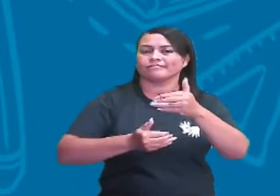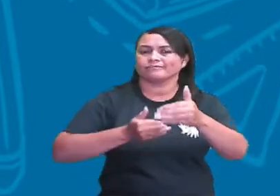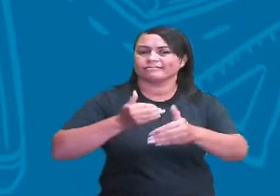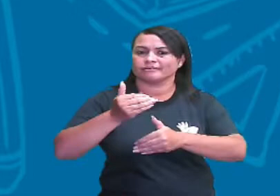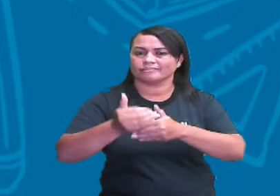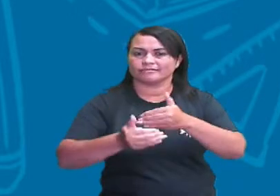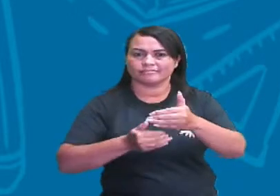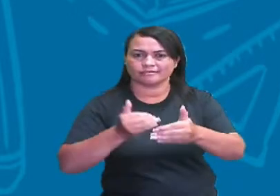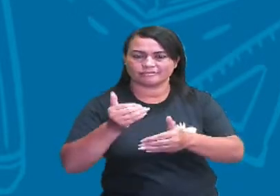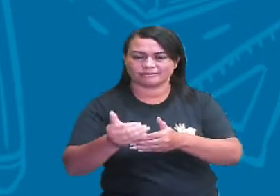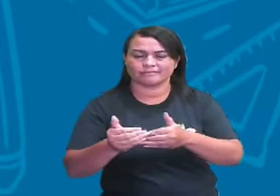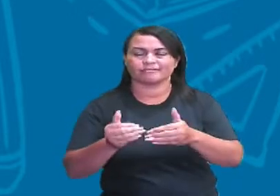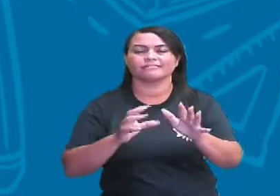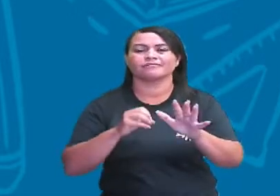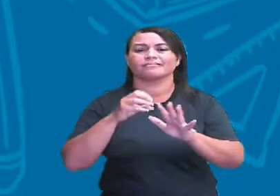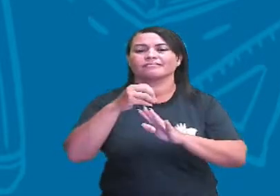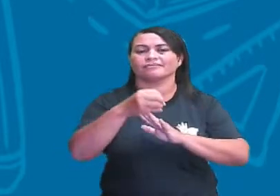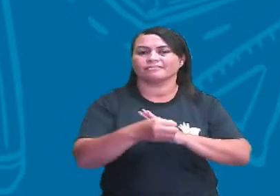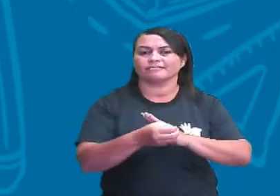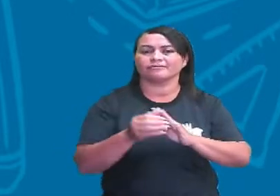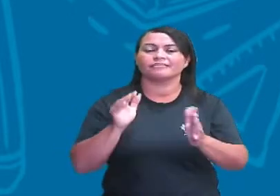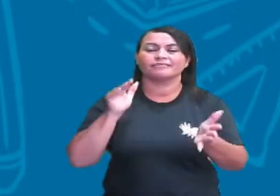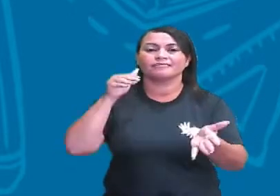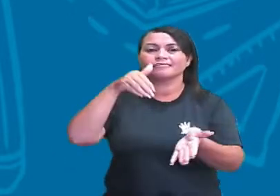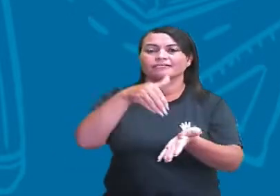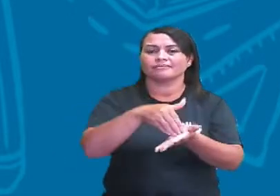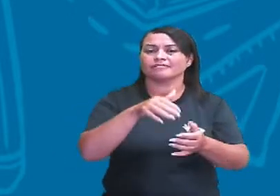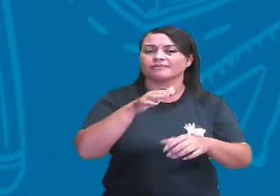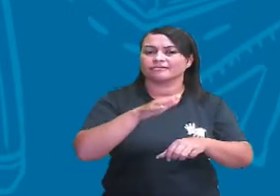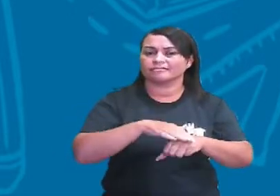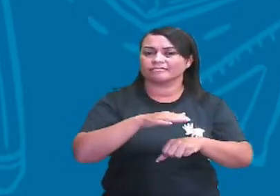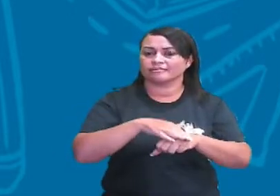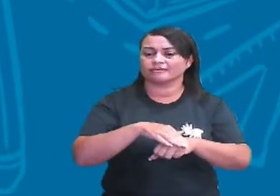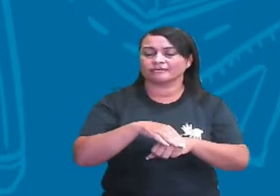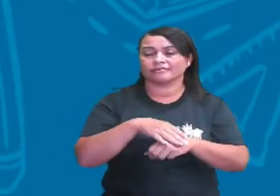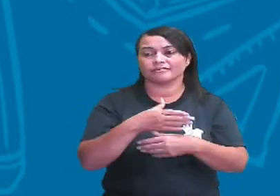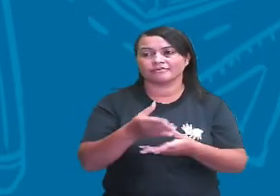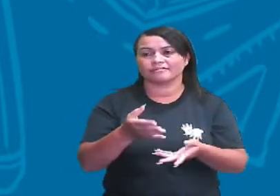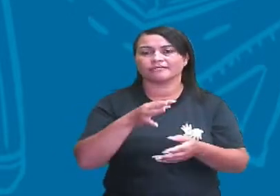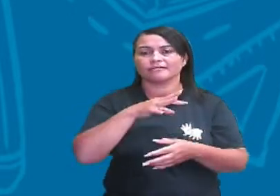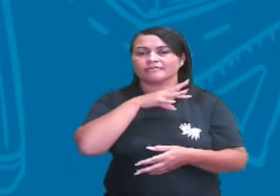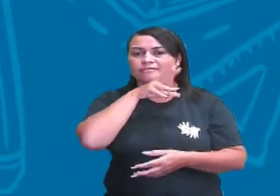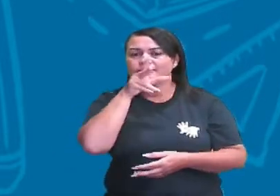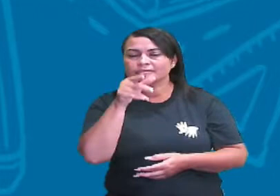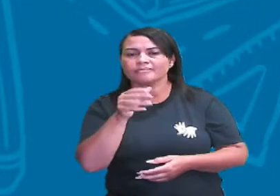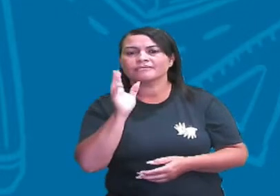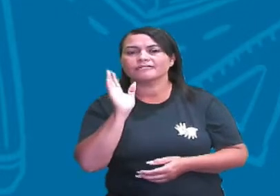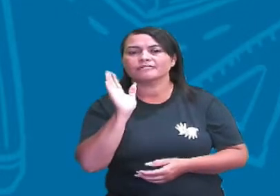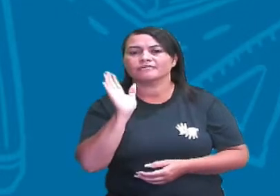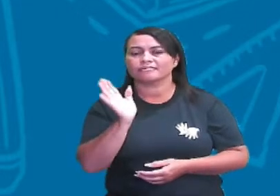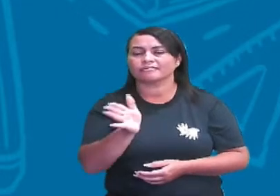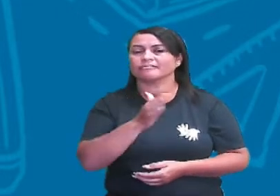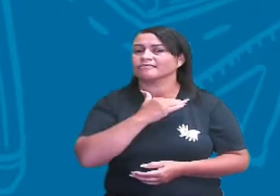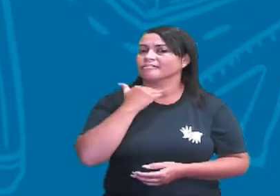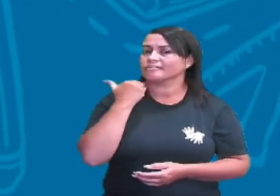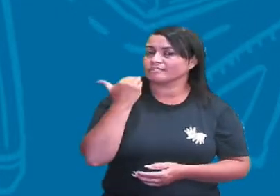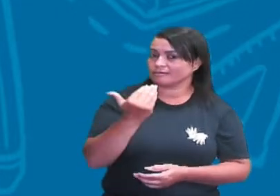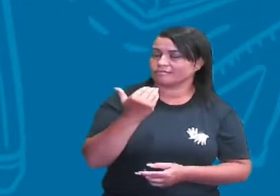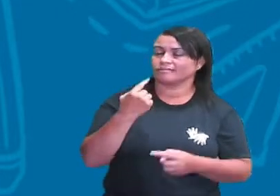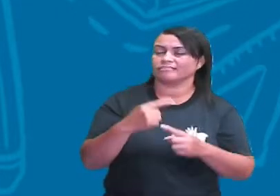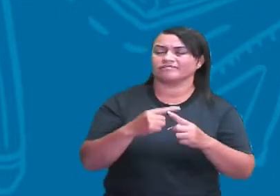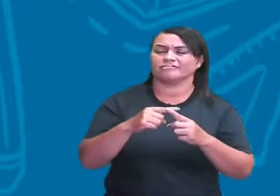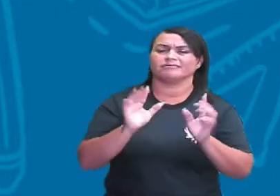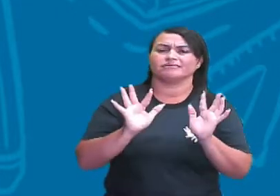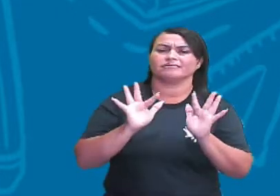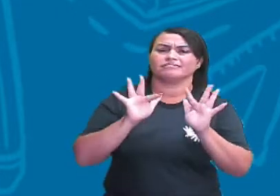o fluxo da cadeia alimentar. Até chegar no momento que aquele animal, ele vai morrer, porque ele cumpriu a sua função na natureza,